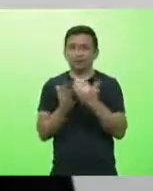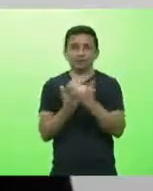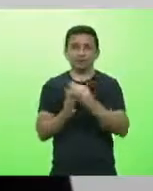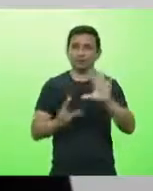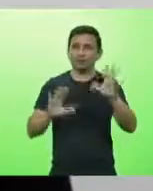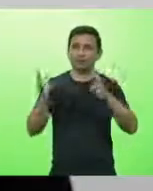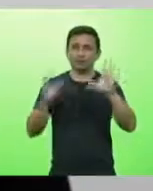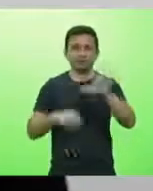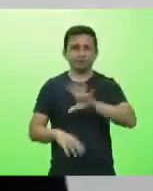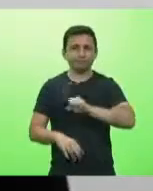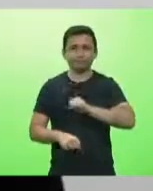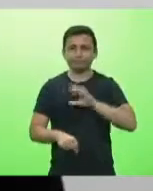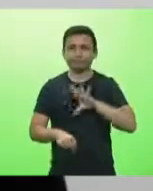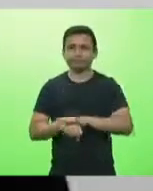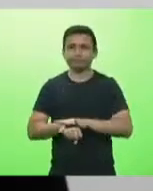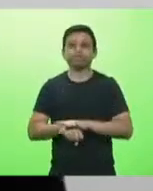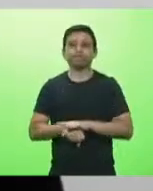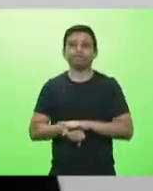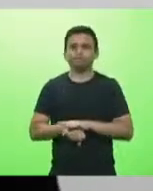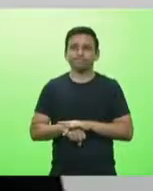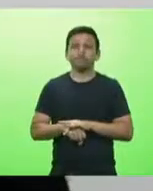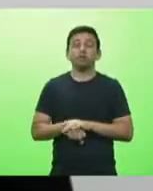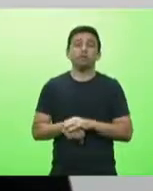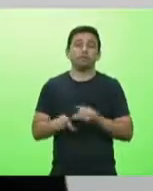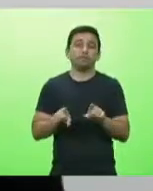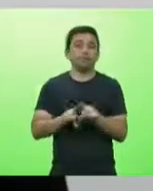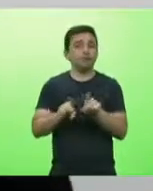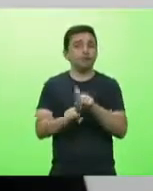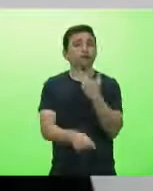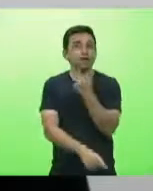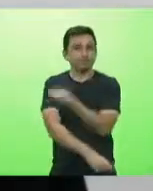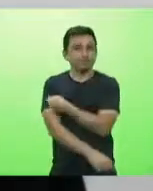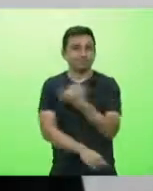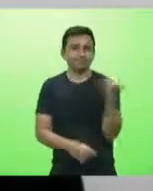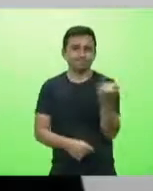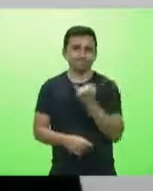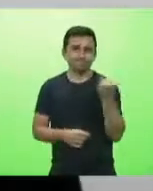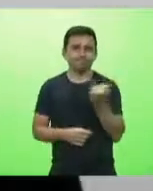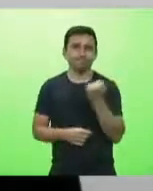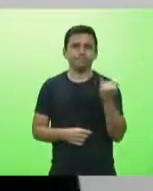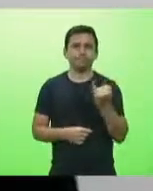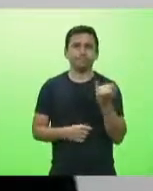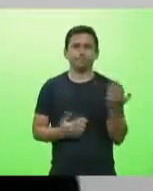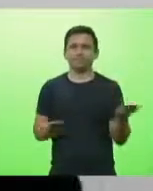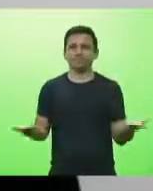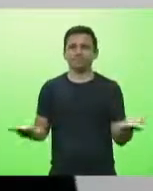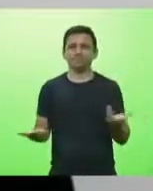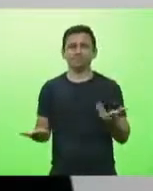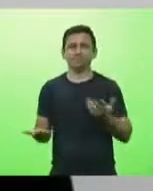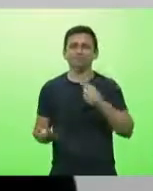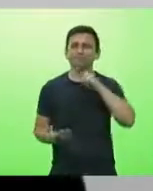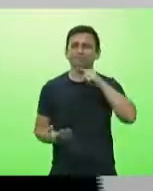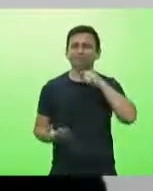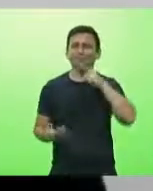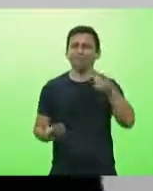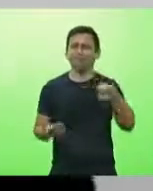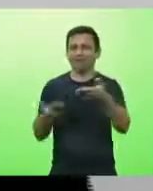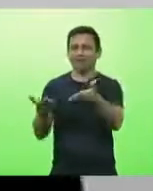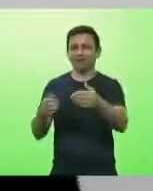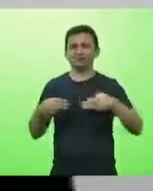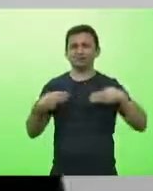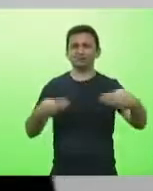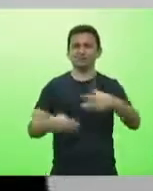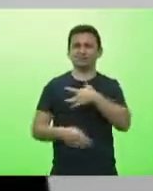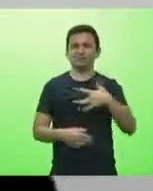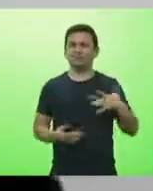acontecendo no Brasil a questão da vacina também é importante não é possível que o Ministério da Saúde ainda